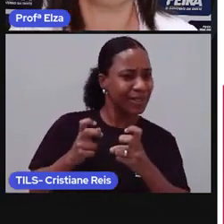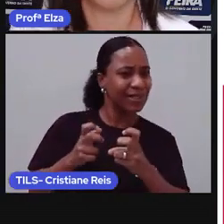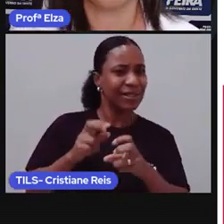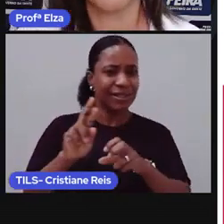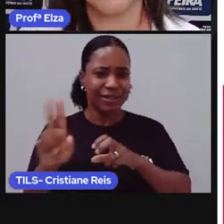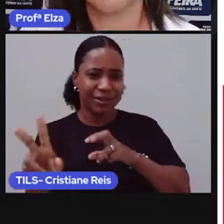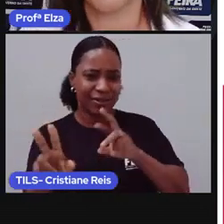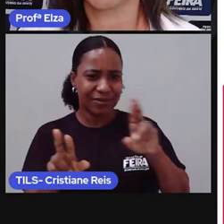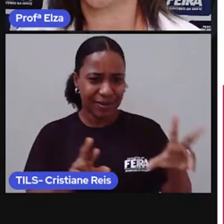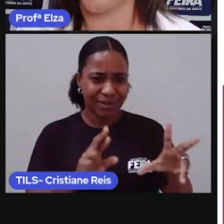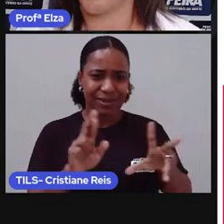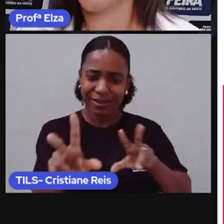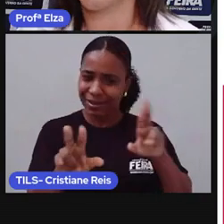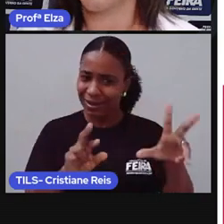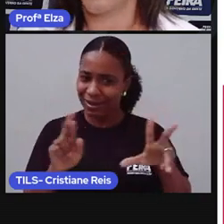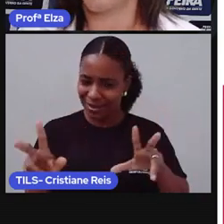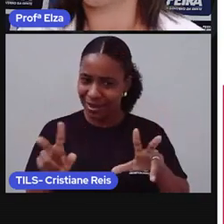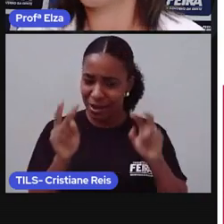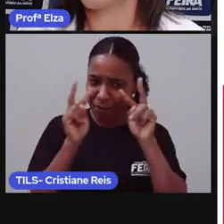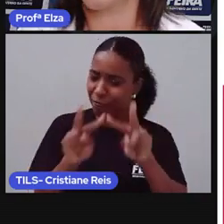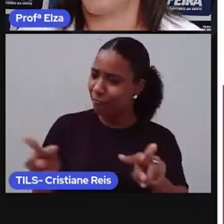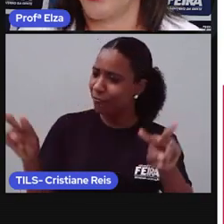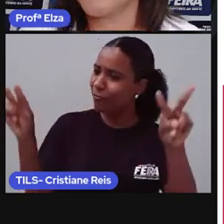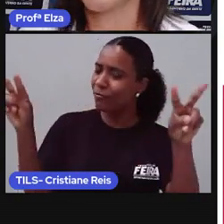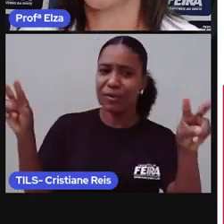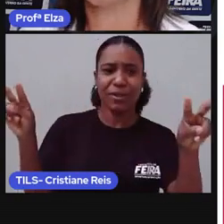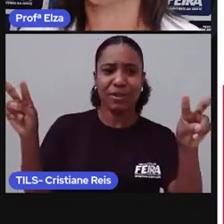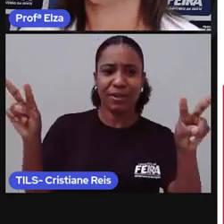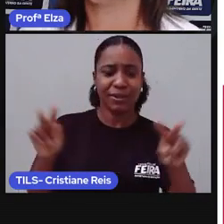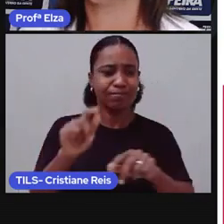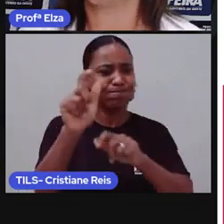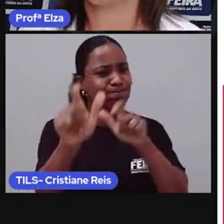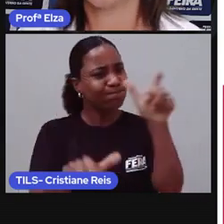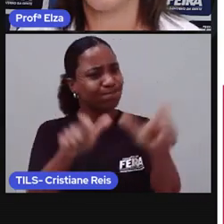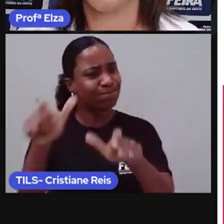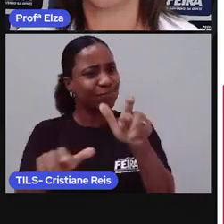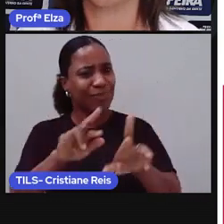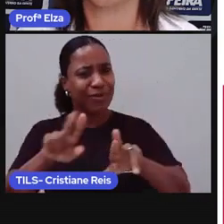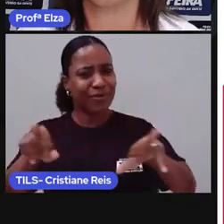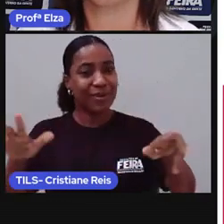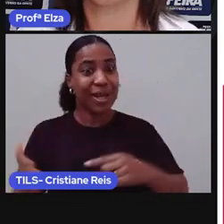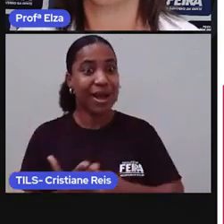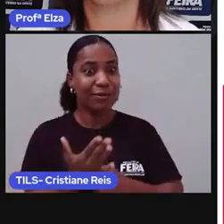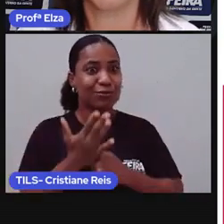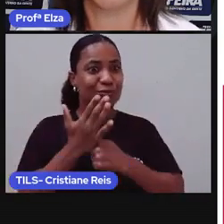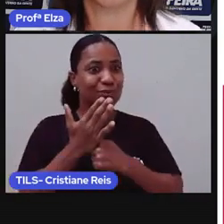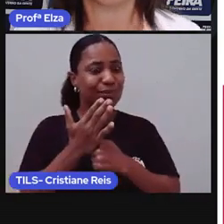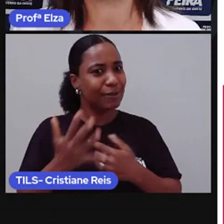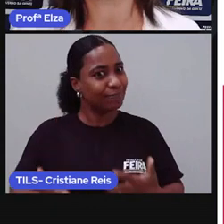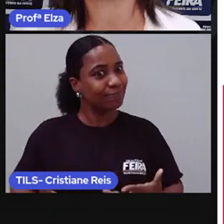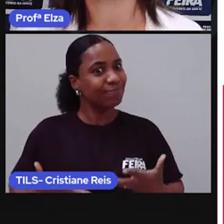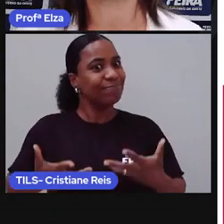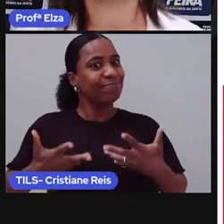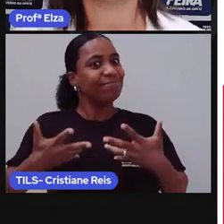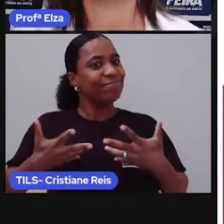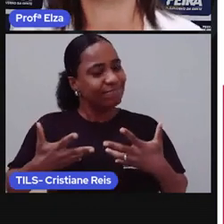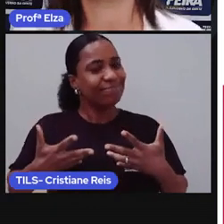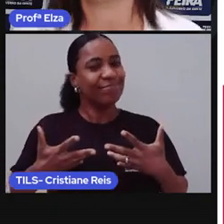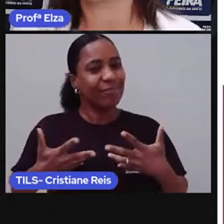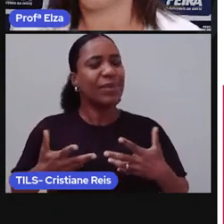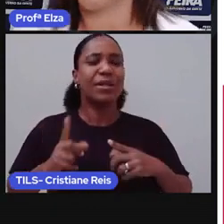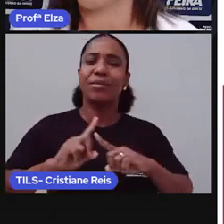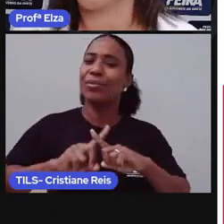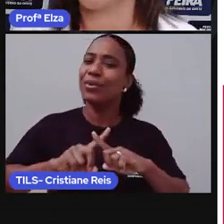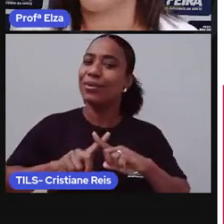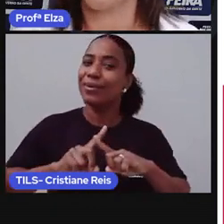Para você, a diversidade, ela nos enriquece? Por quê? Em sua opinião, a